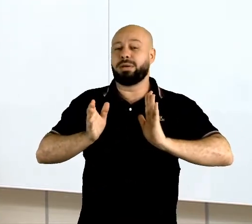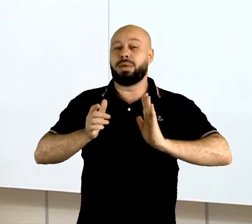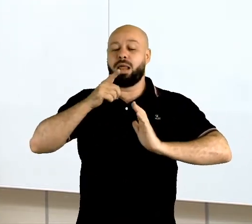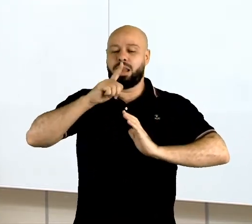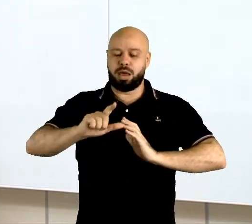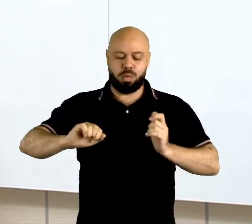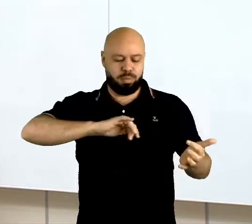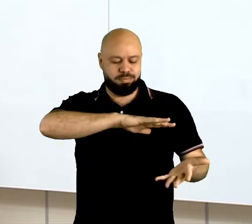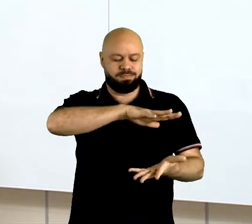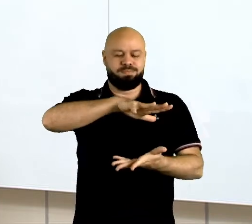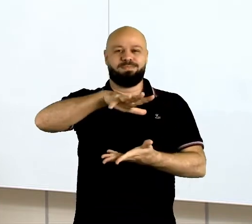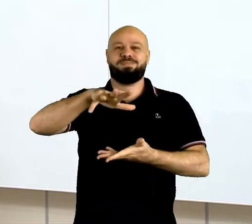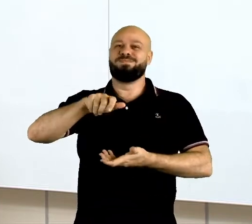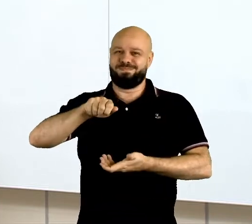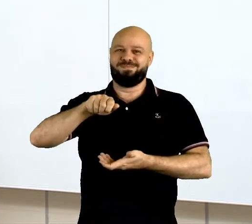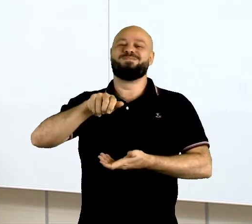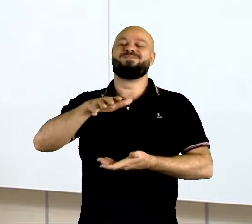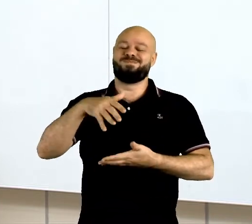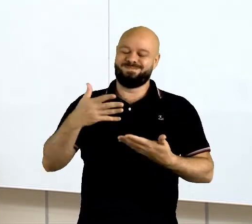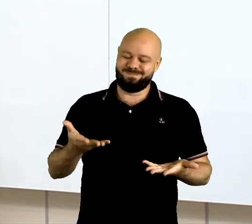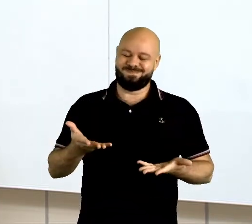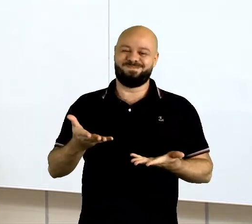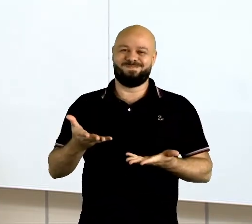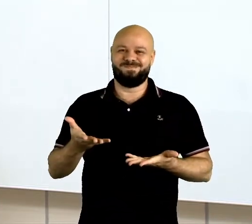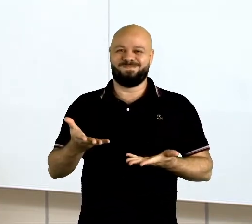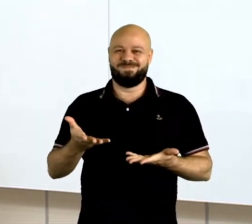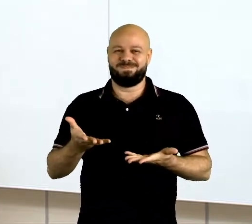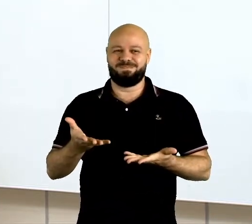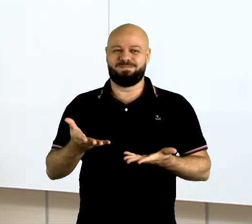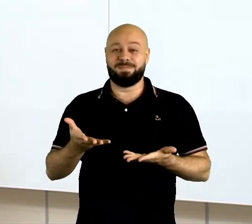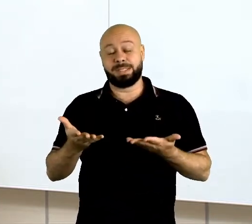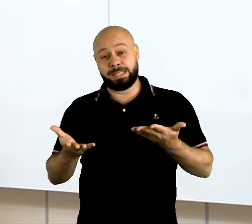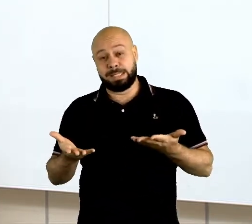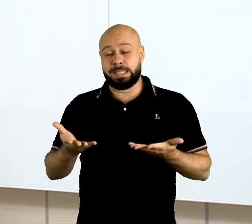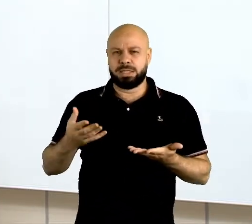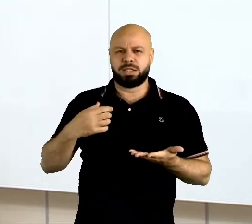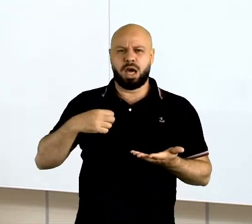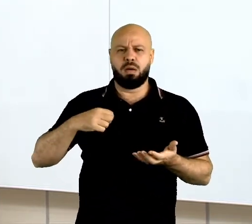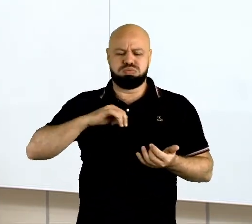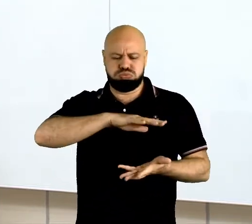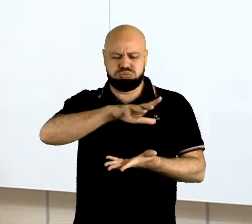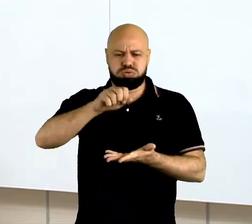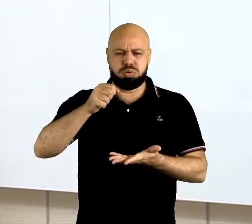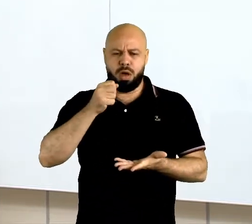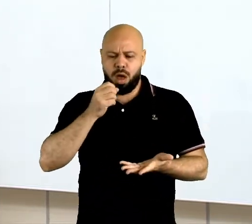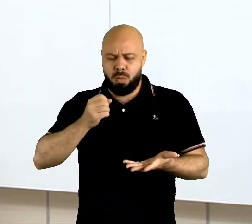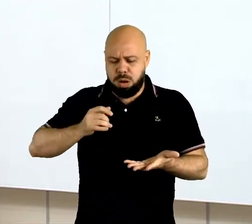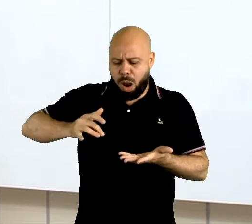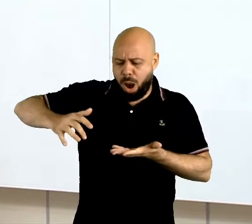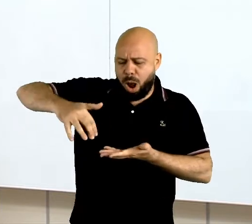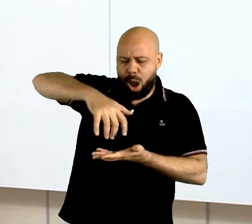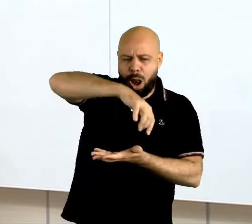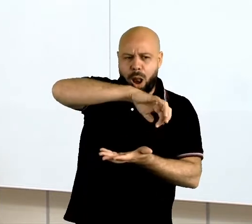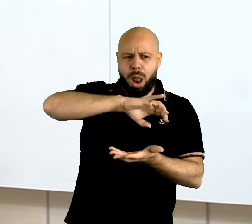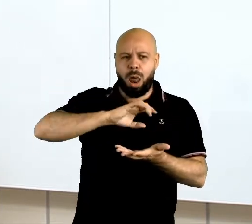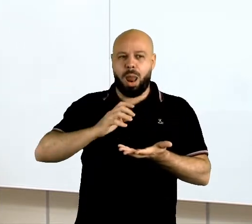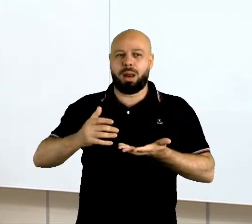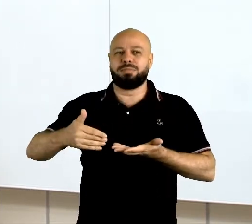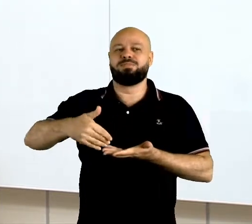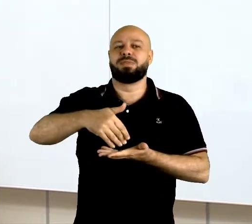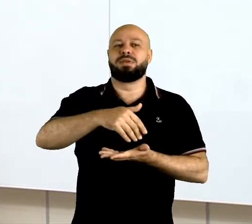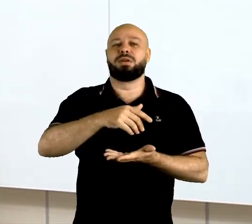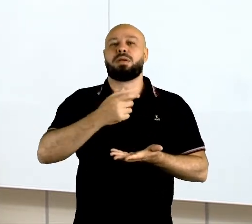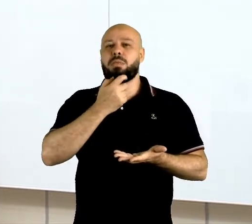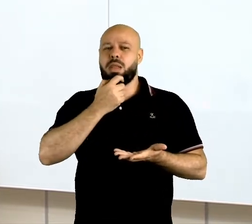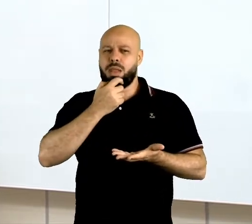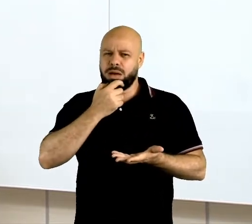universal. Então, devido a essa globalização da língua, o inglês tomado conta de